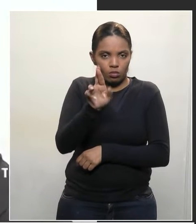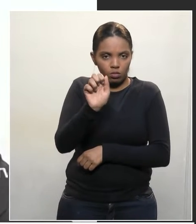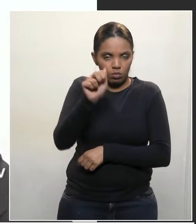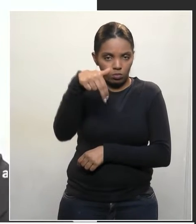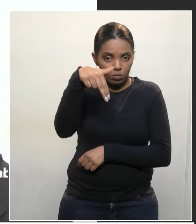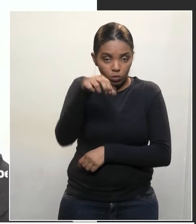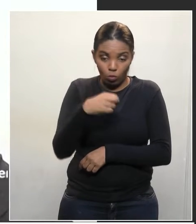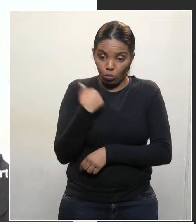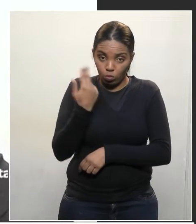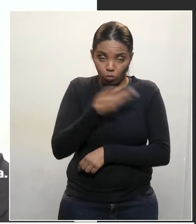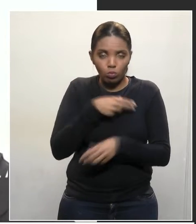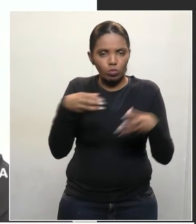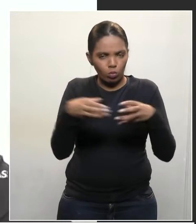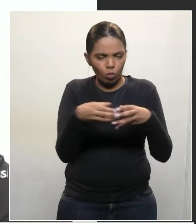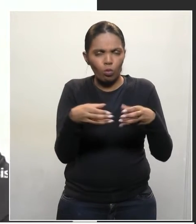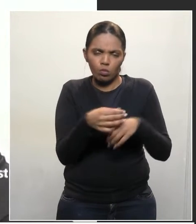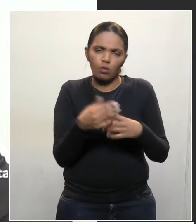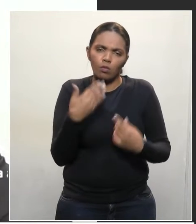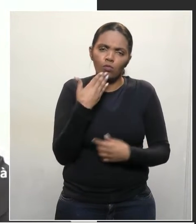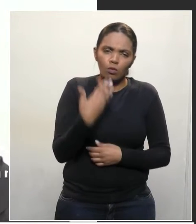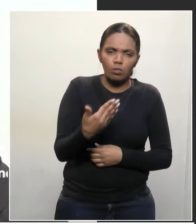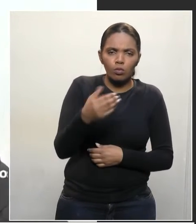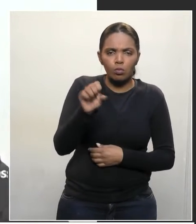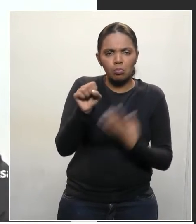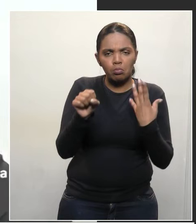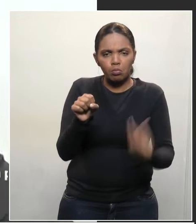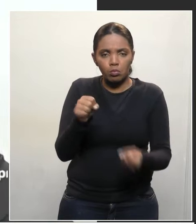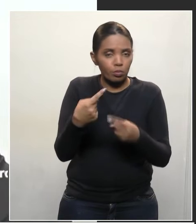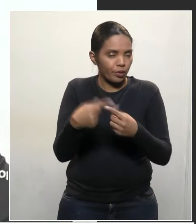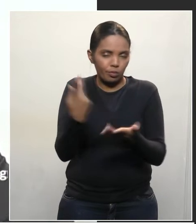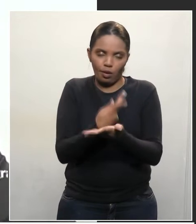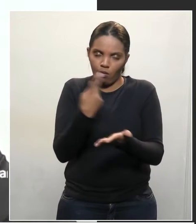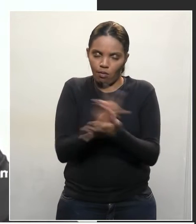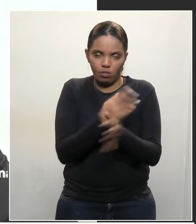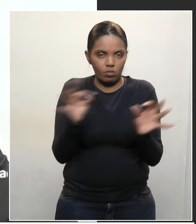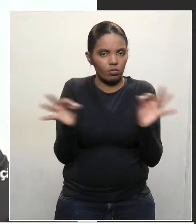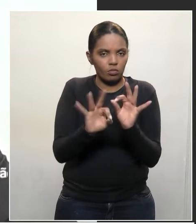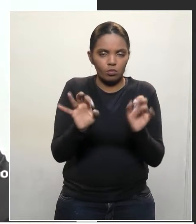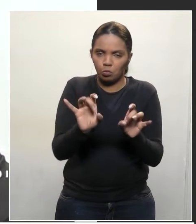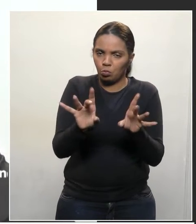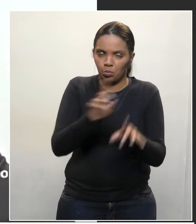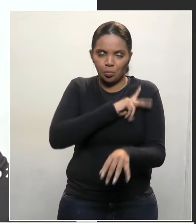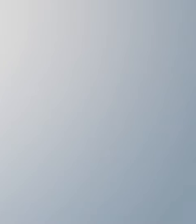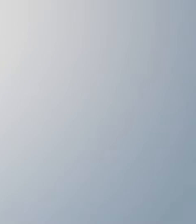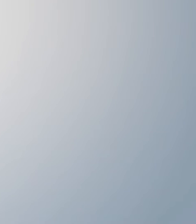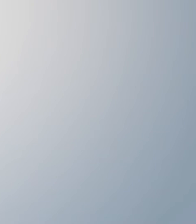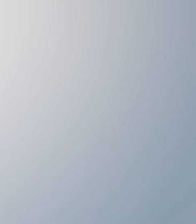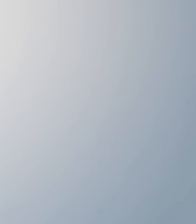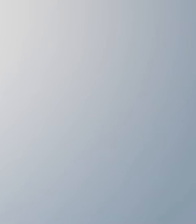da nossa comissão é favorável, porque não apresenta nenhuma ilegalidade. É só isso aí, presidente.